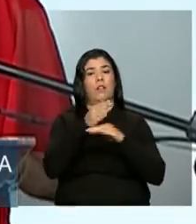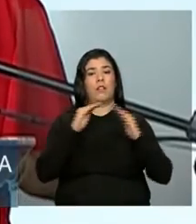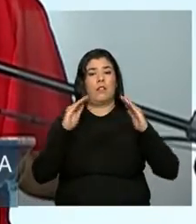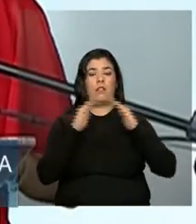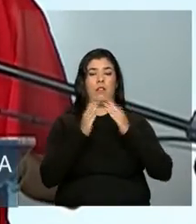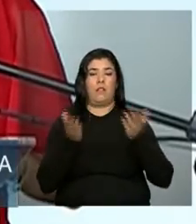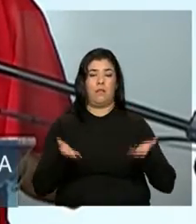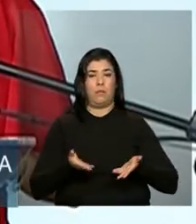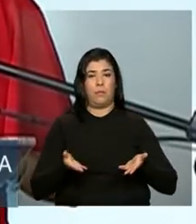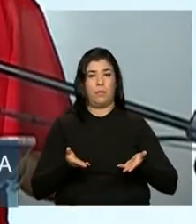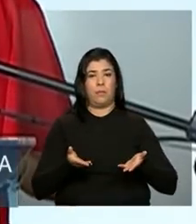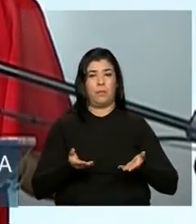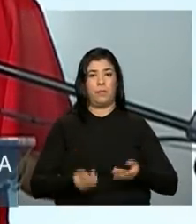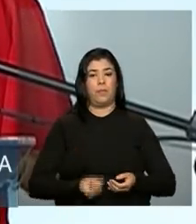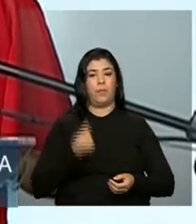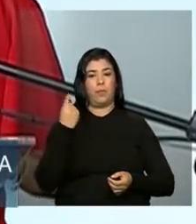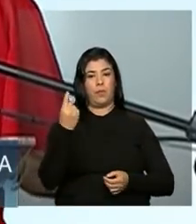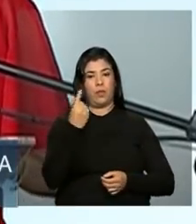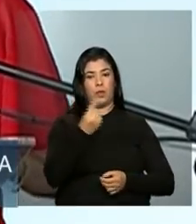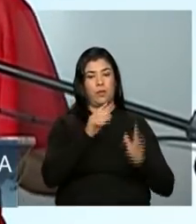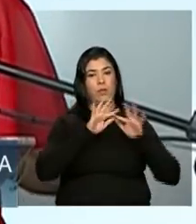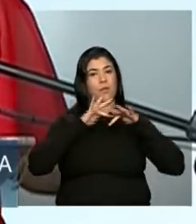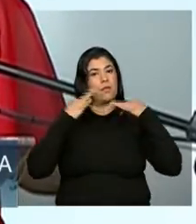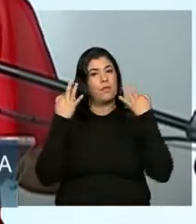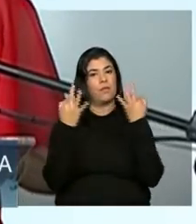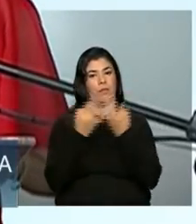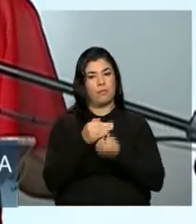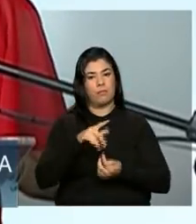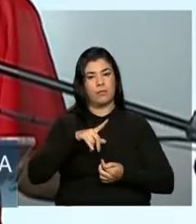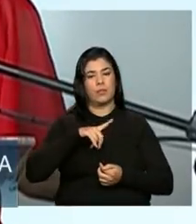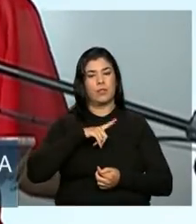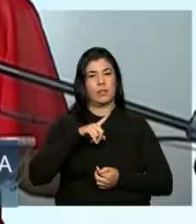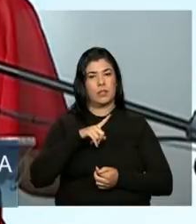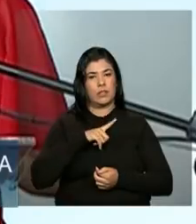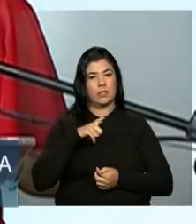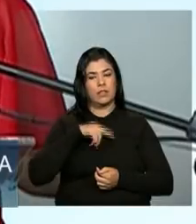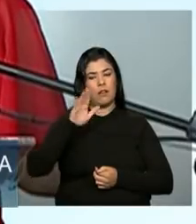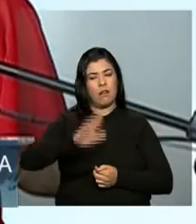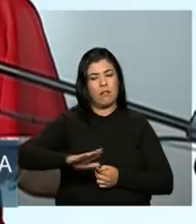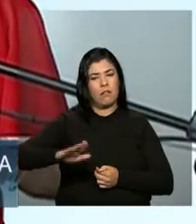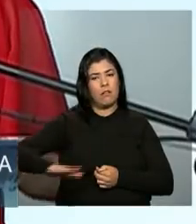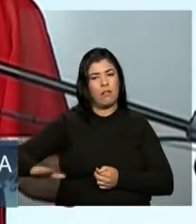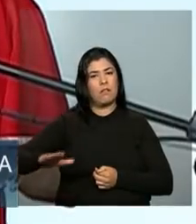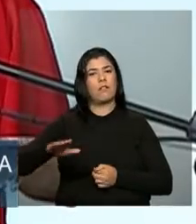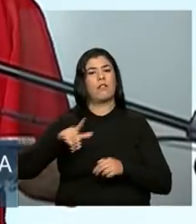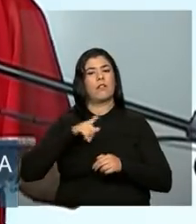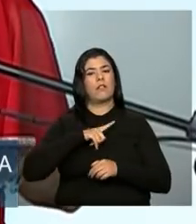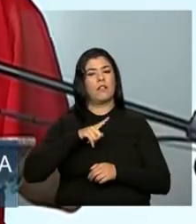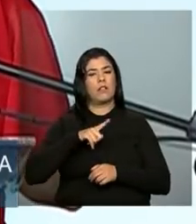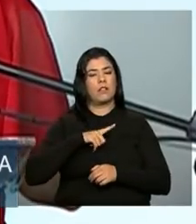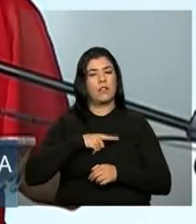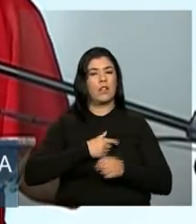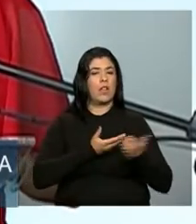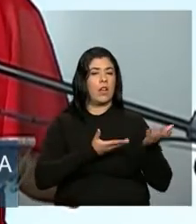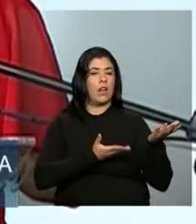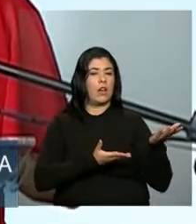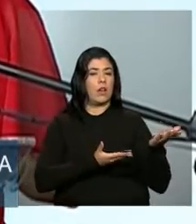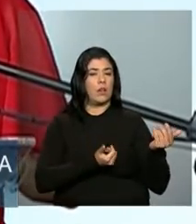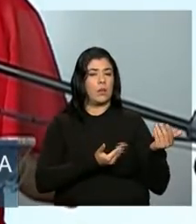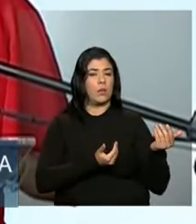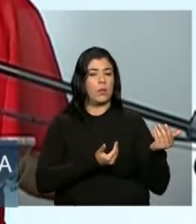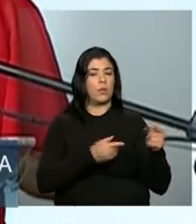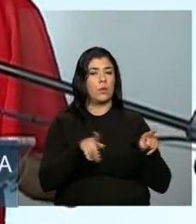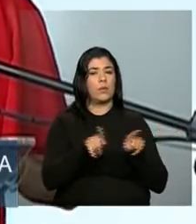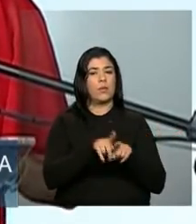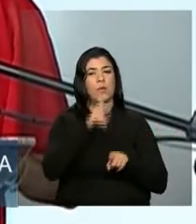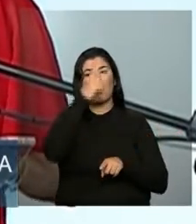famílias com crianças, com adolescentes, com pessoas da terceira